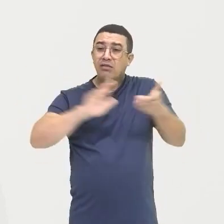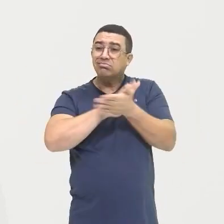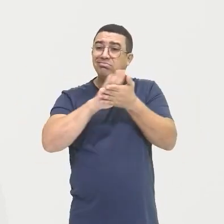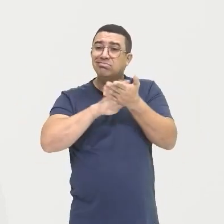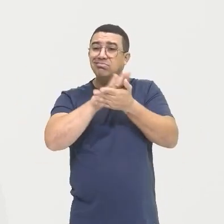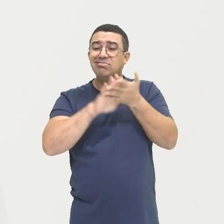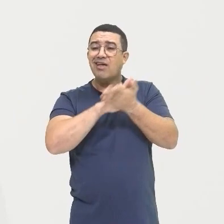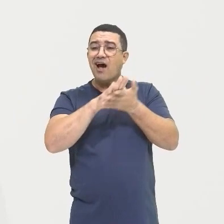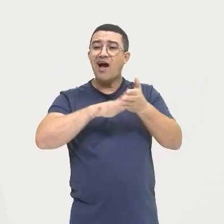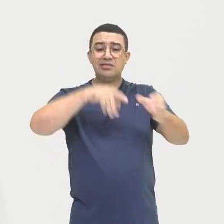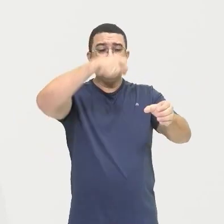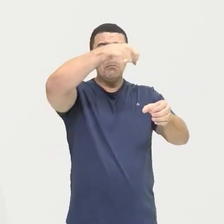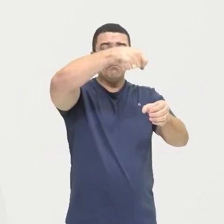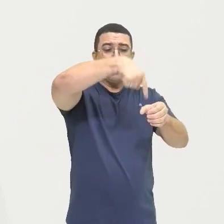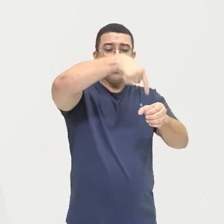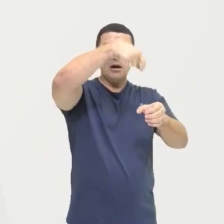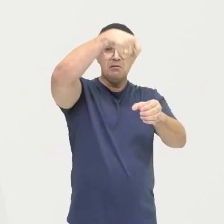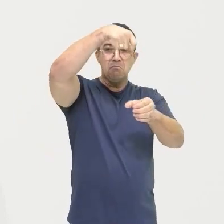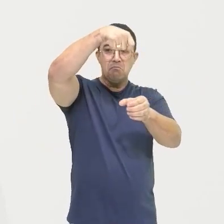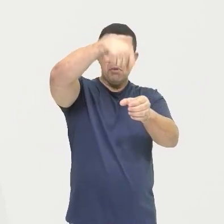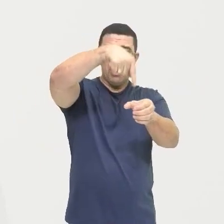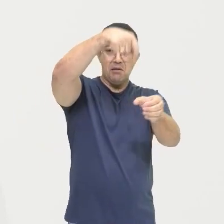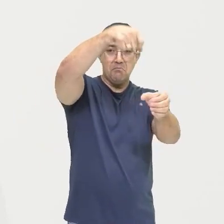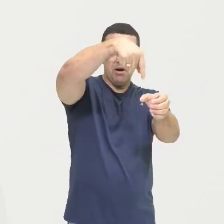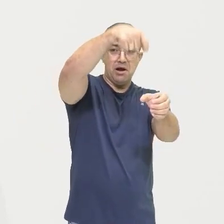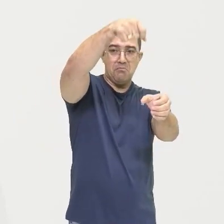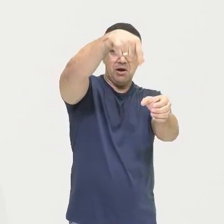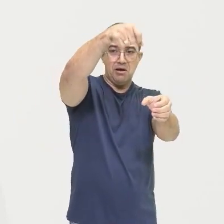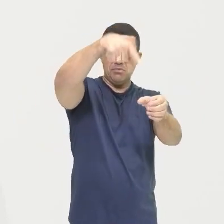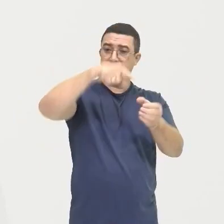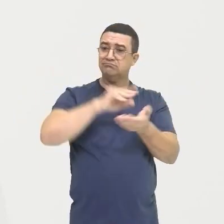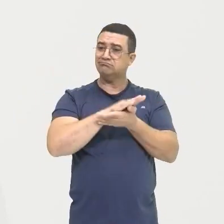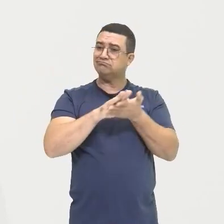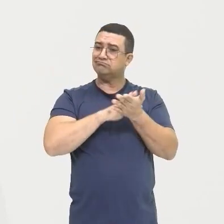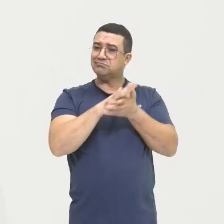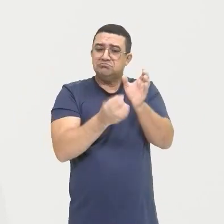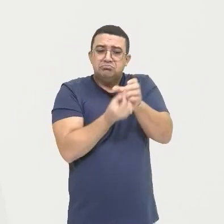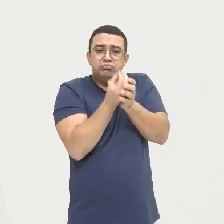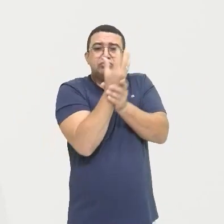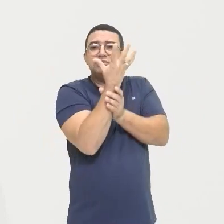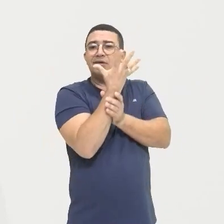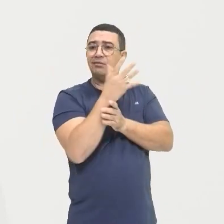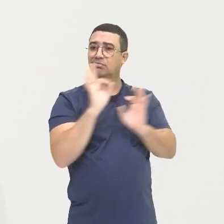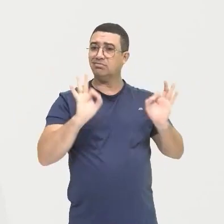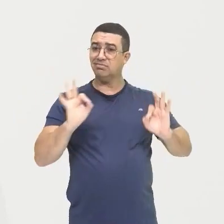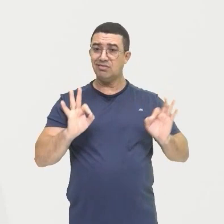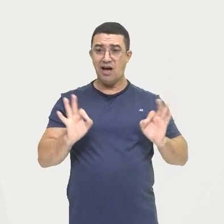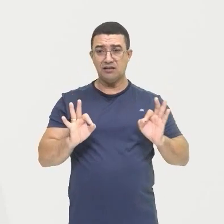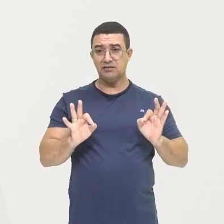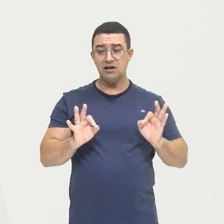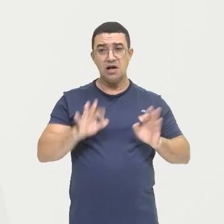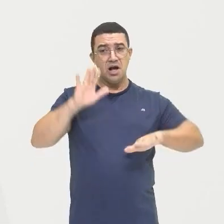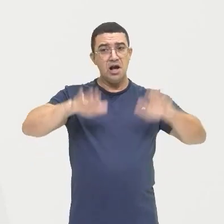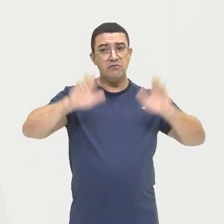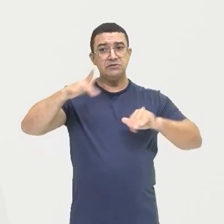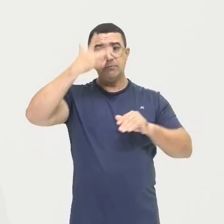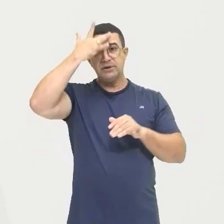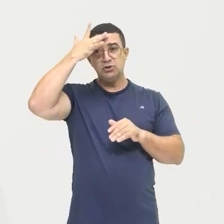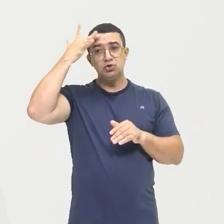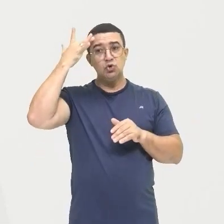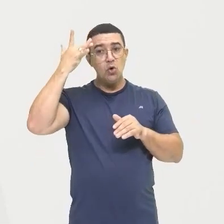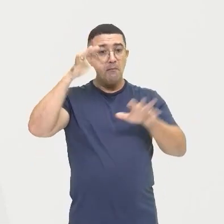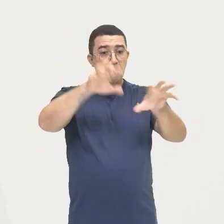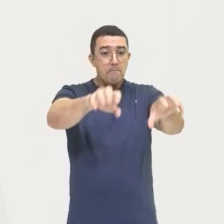Esperando apenas Para obter um valor maior Daquelas terras E elas passam anos